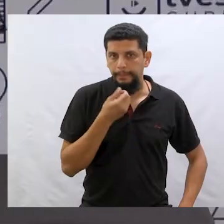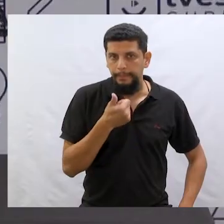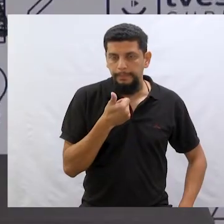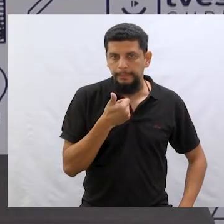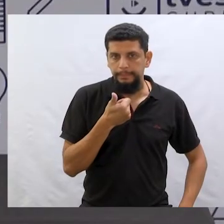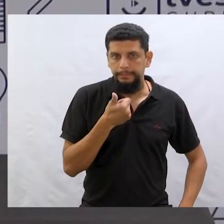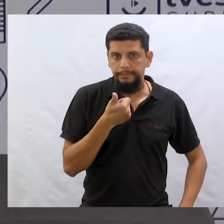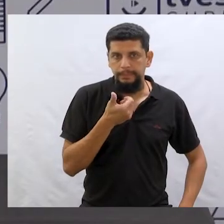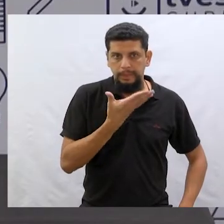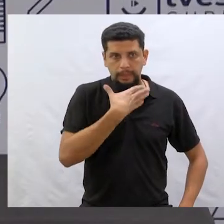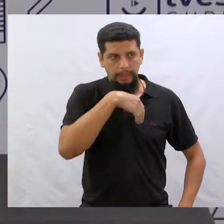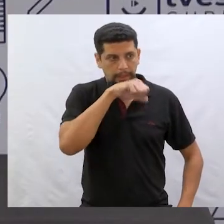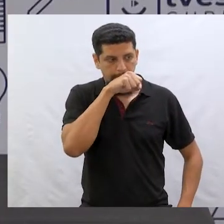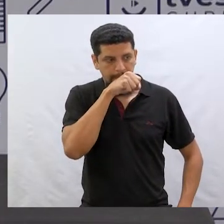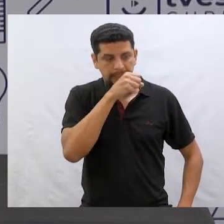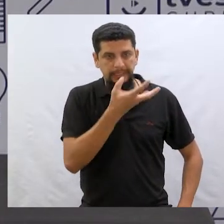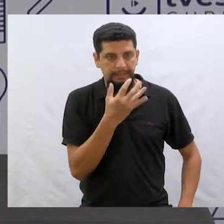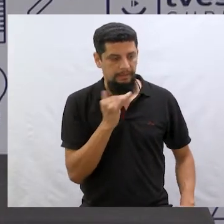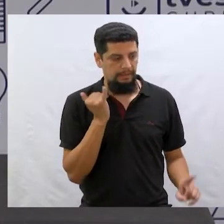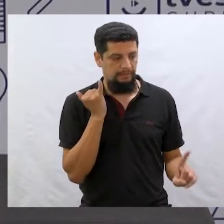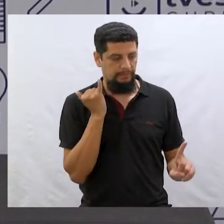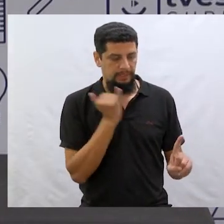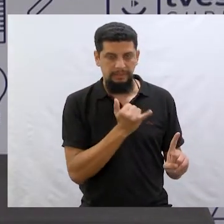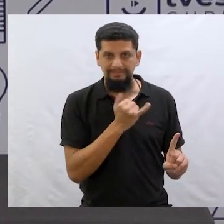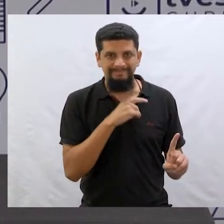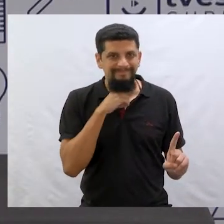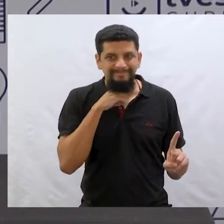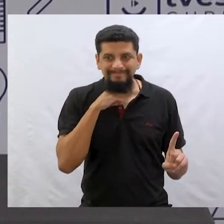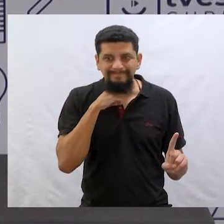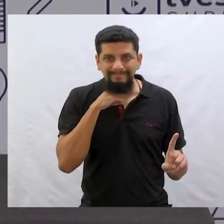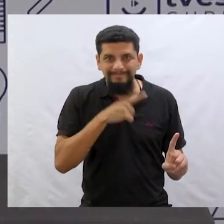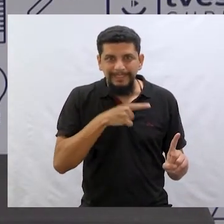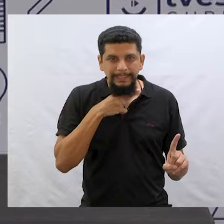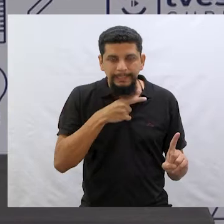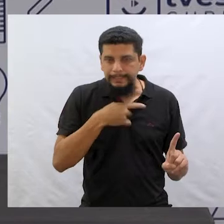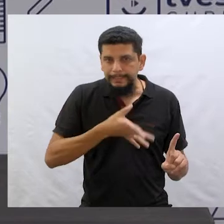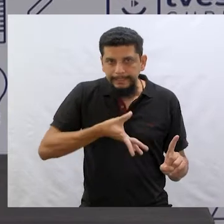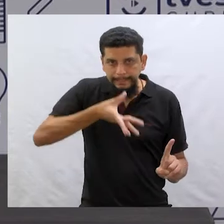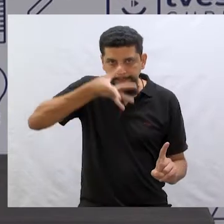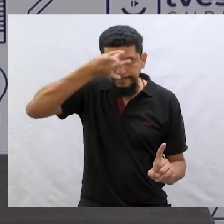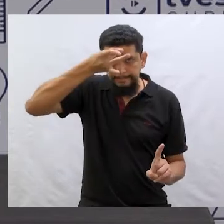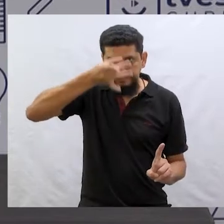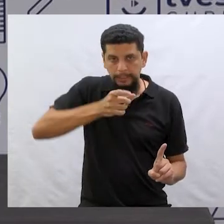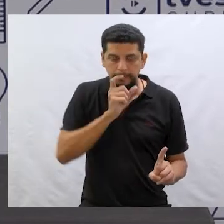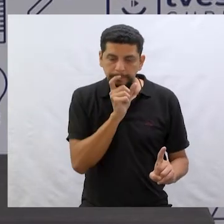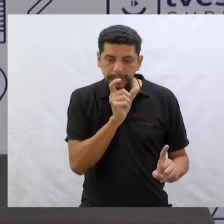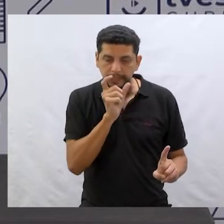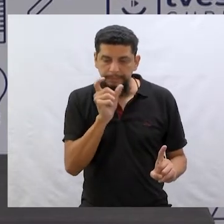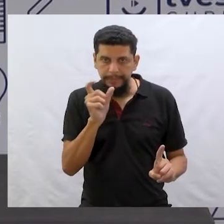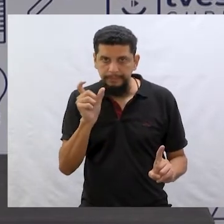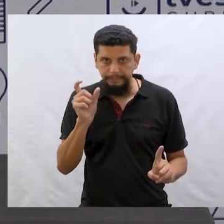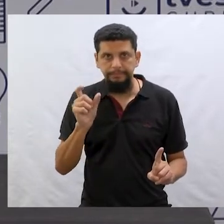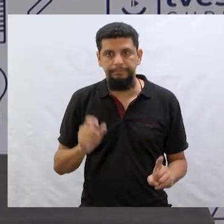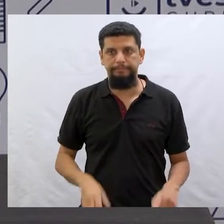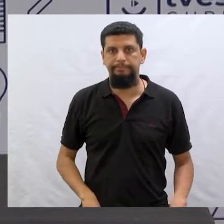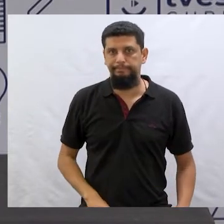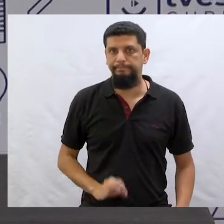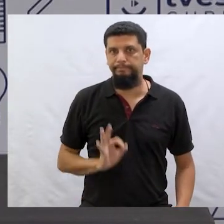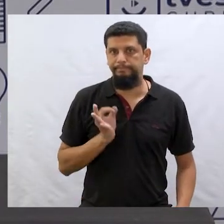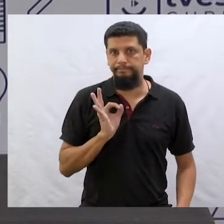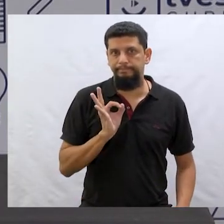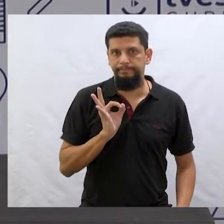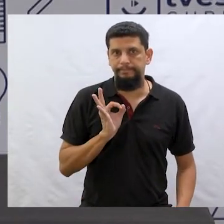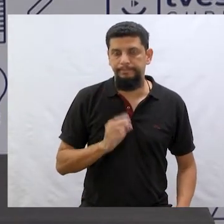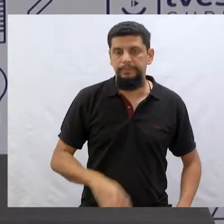o que o pai do Matheus queria dizer é que ele não conseguia guardar na memória as histórias para poder reproduzi